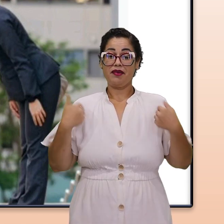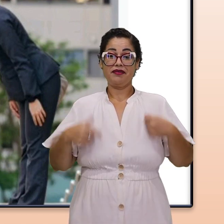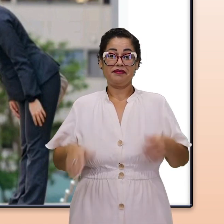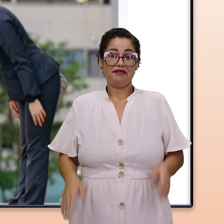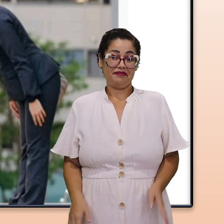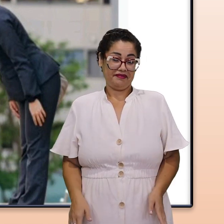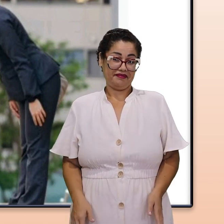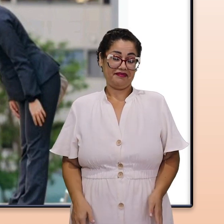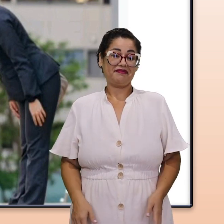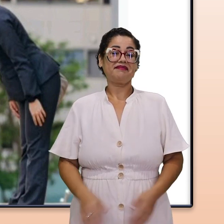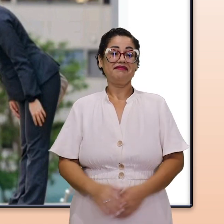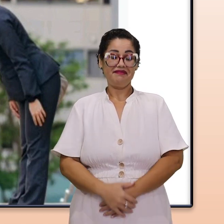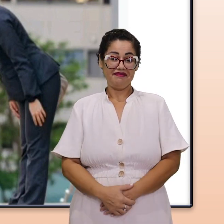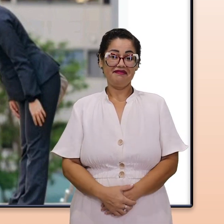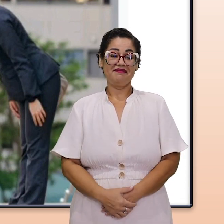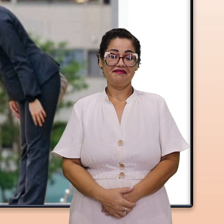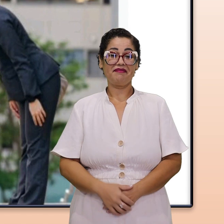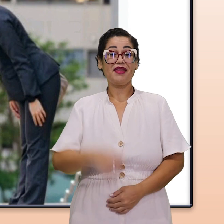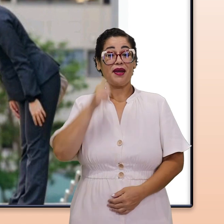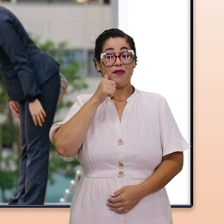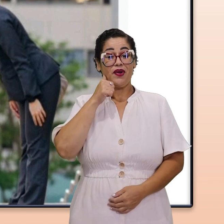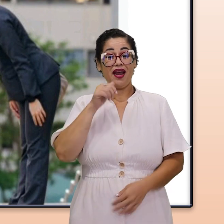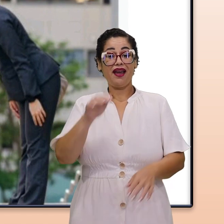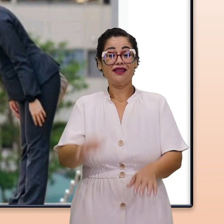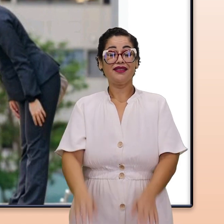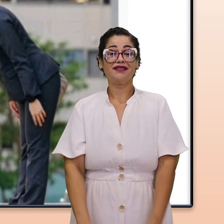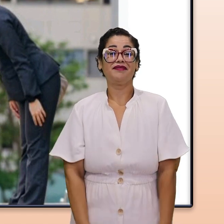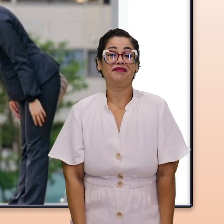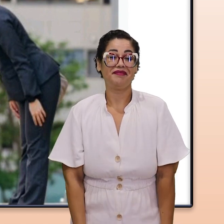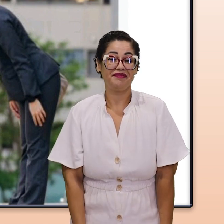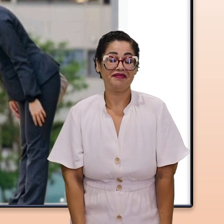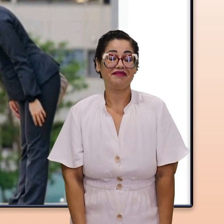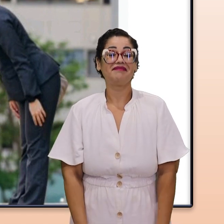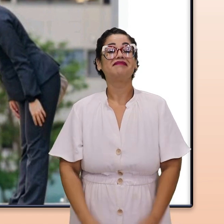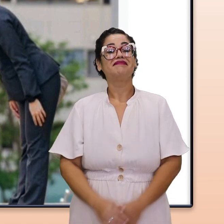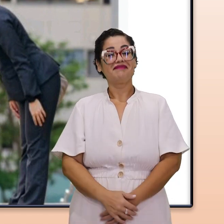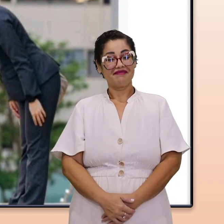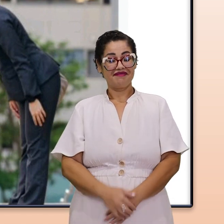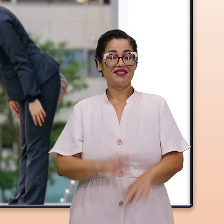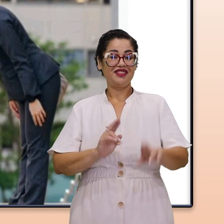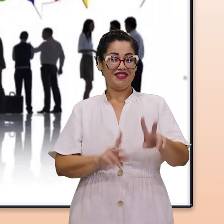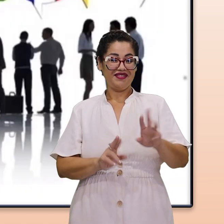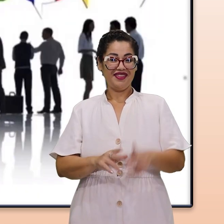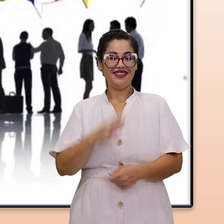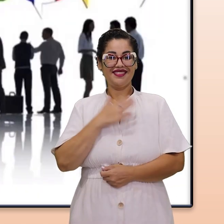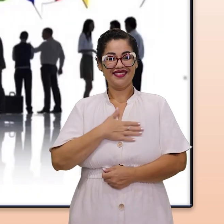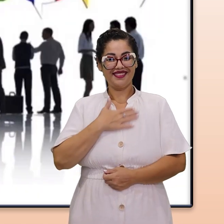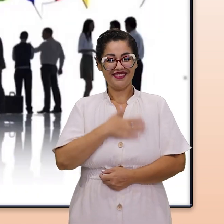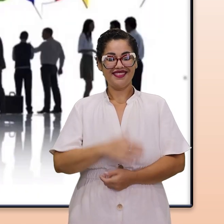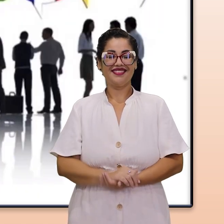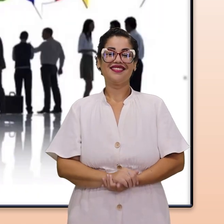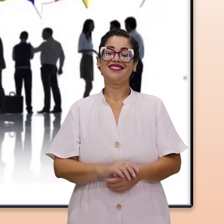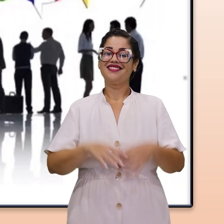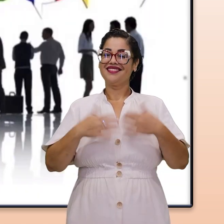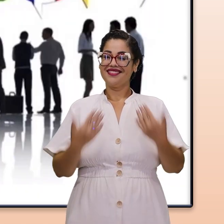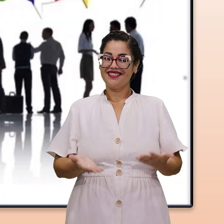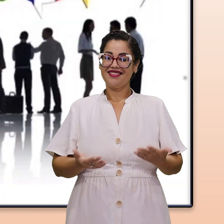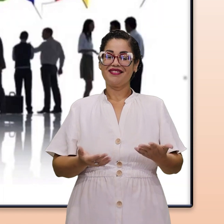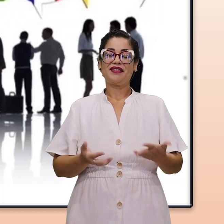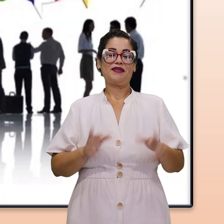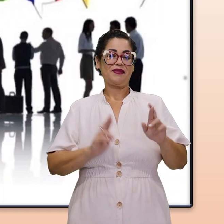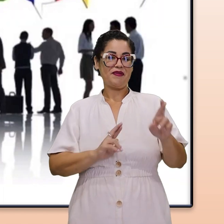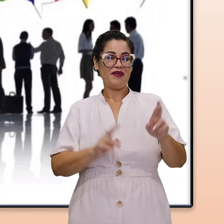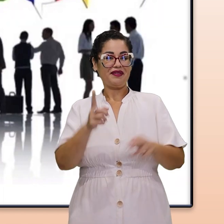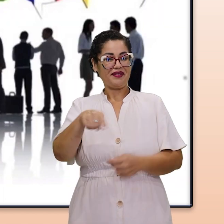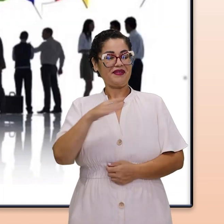lado e as mulheres com as mãos nas coxas. Tá vendo só, pessoal? Então, espero que